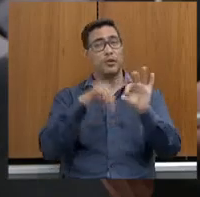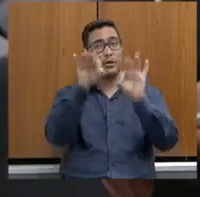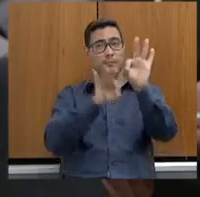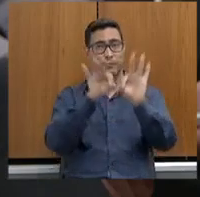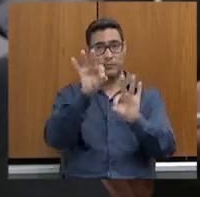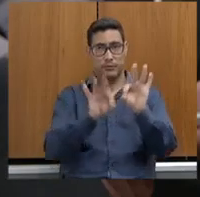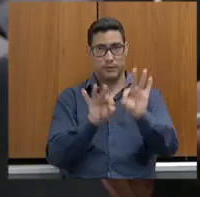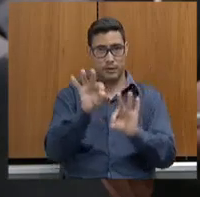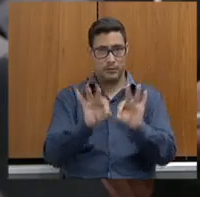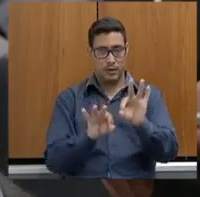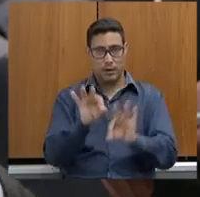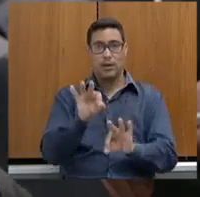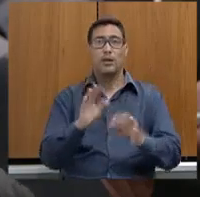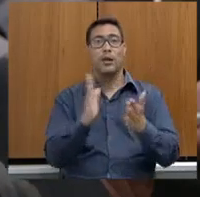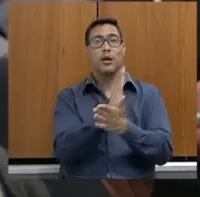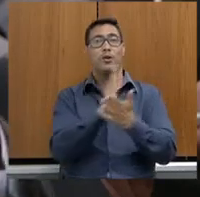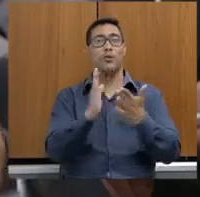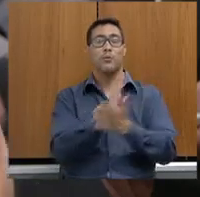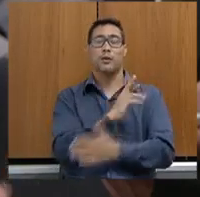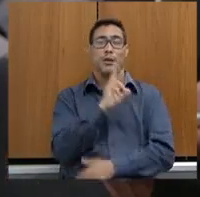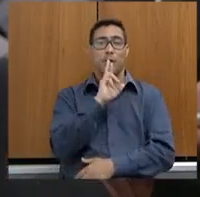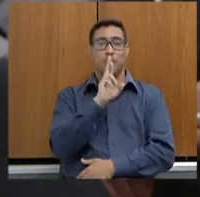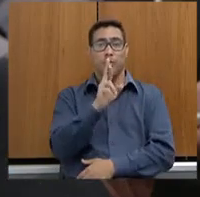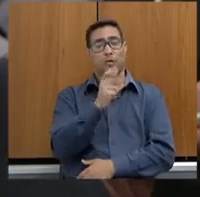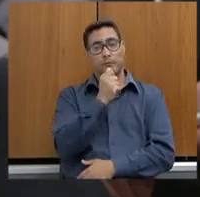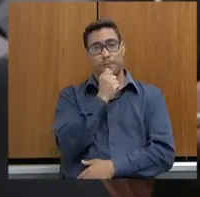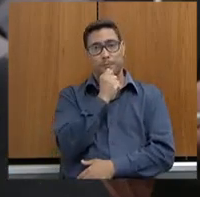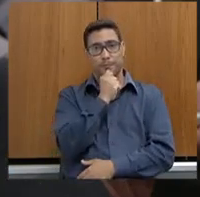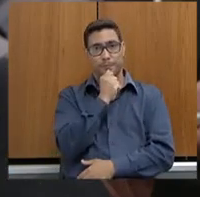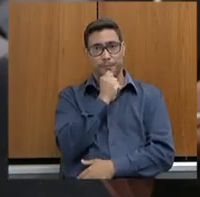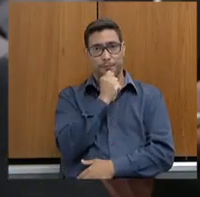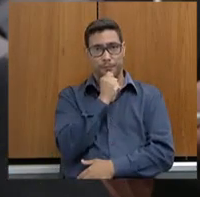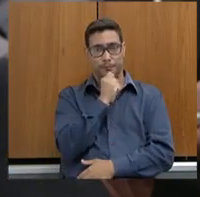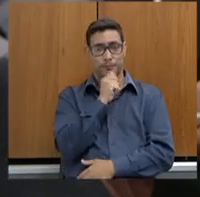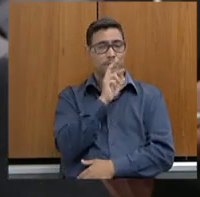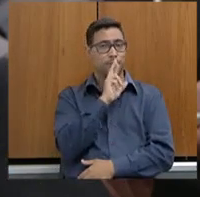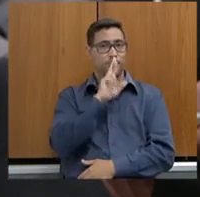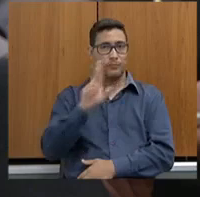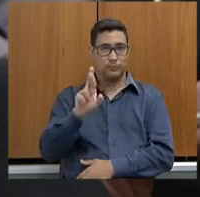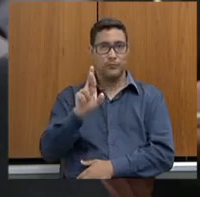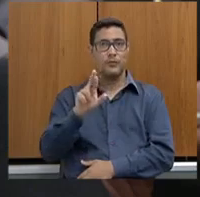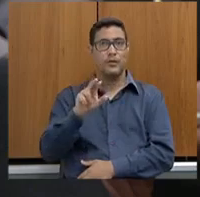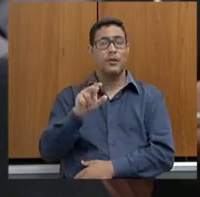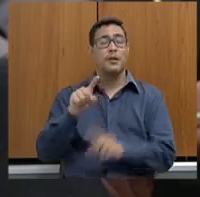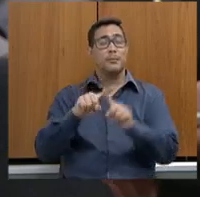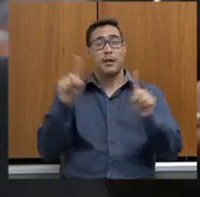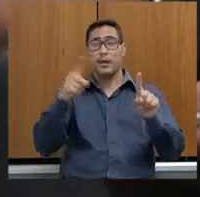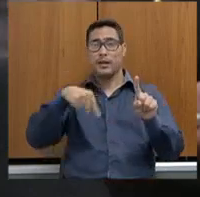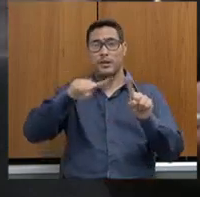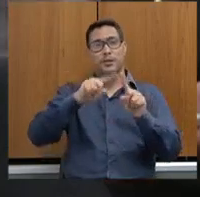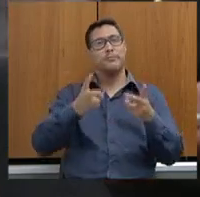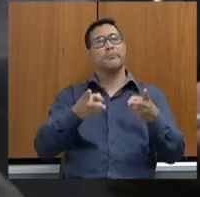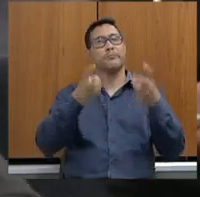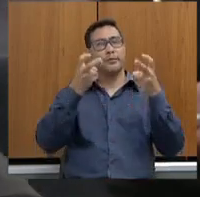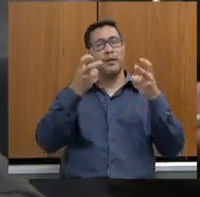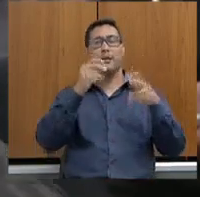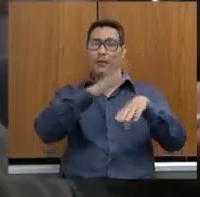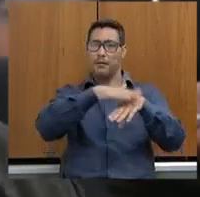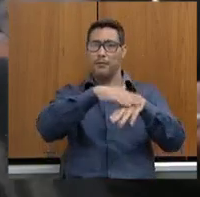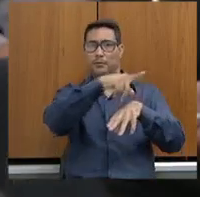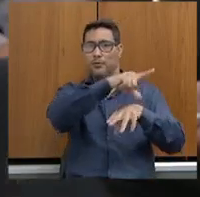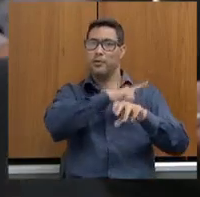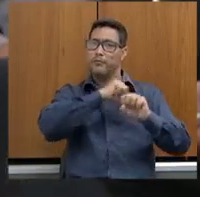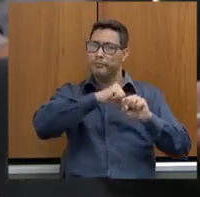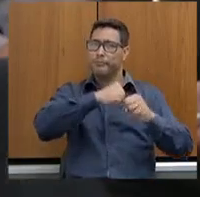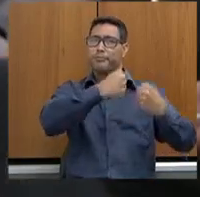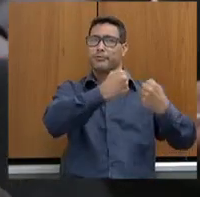tem algumas respostas que ficaram pendentes, mas a gente percebe o esforço. Eu falava com a Celise, e eu dei